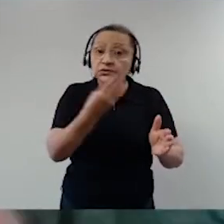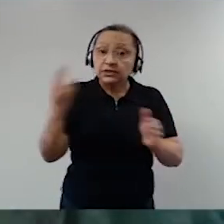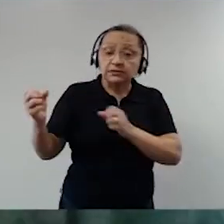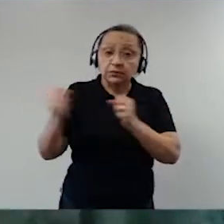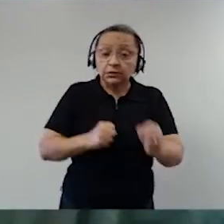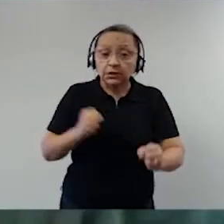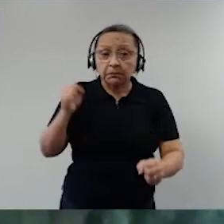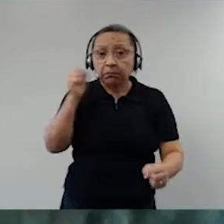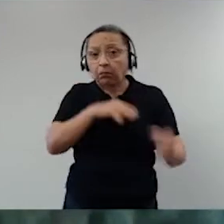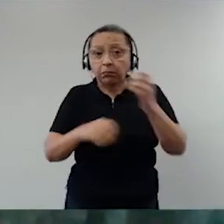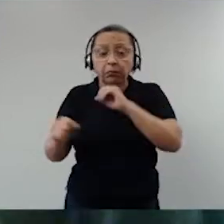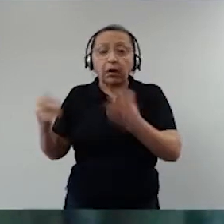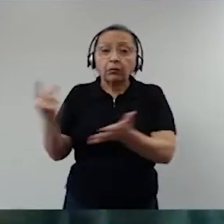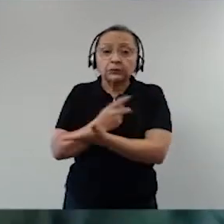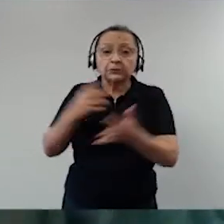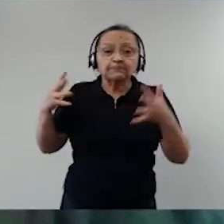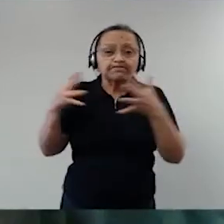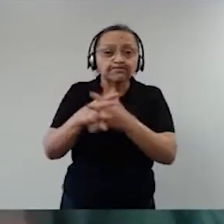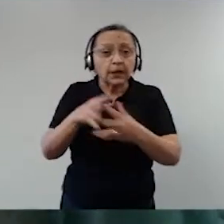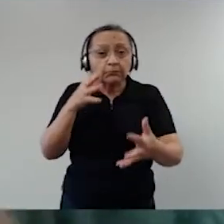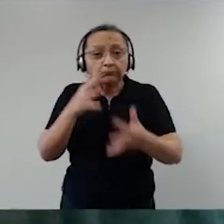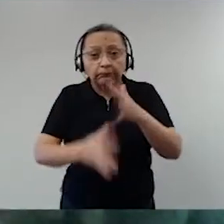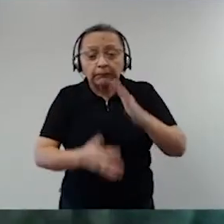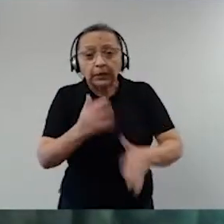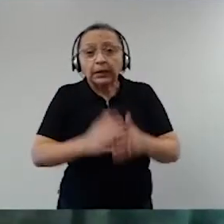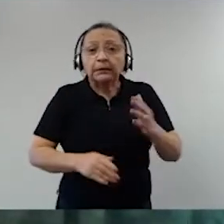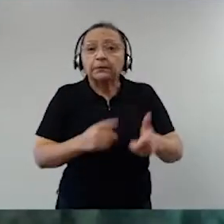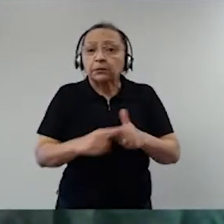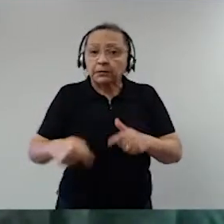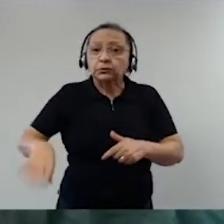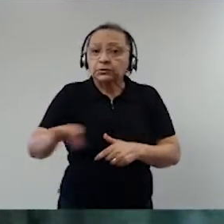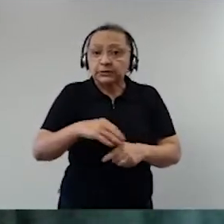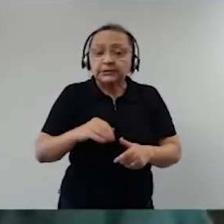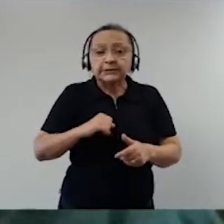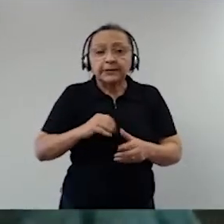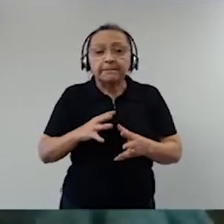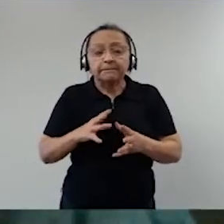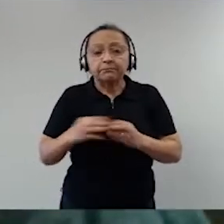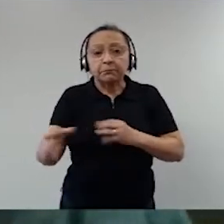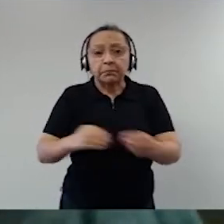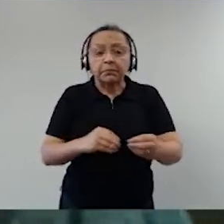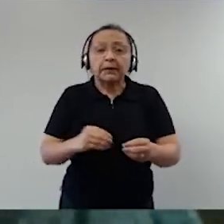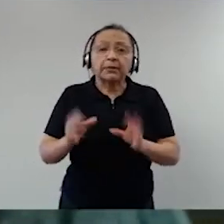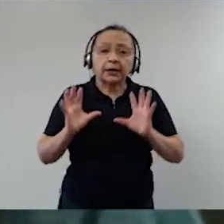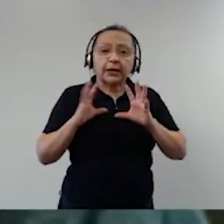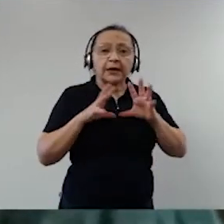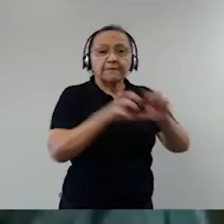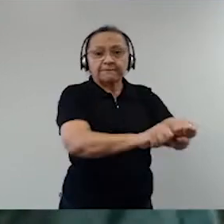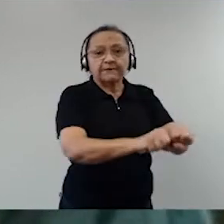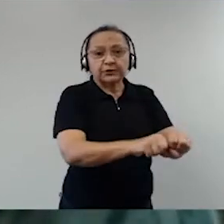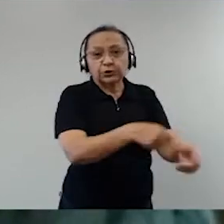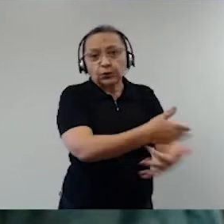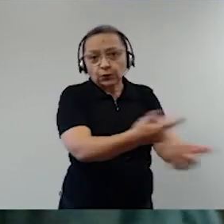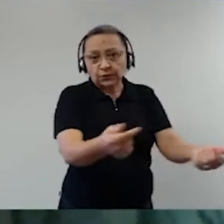uma crise entre poderes e fugissem das suas atribuições para invadir tributações